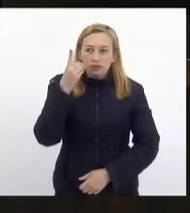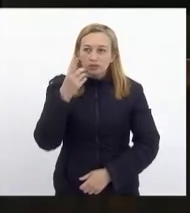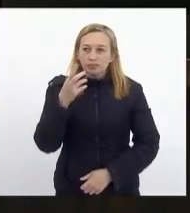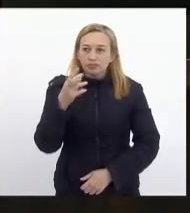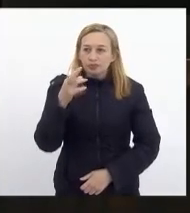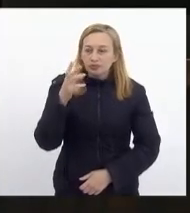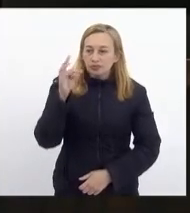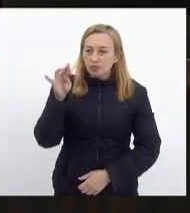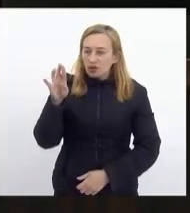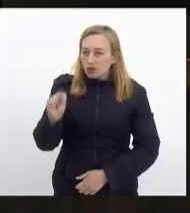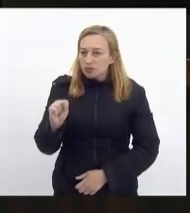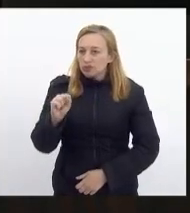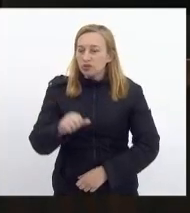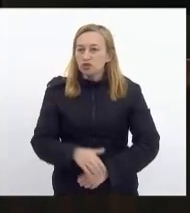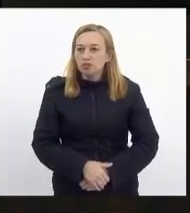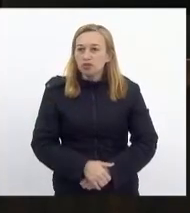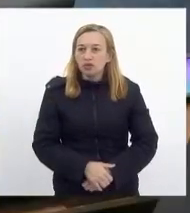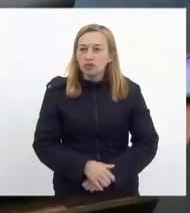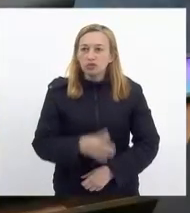Deputada Dani Monteiro.